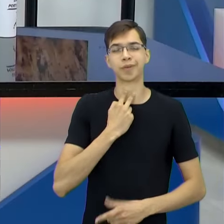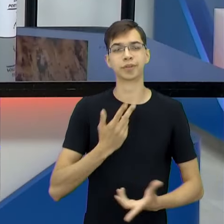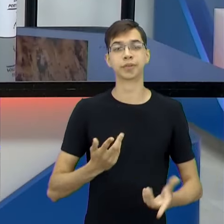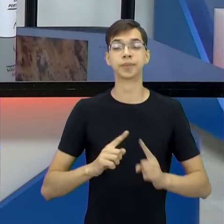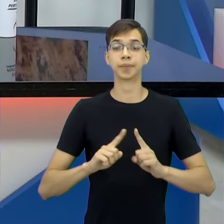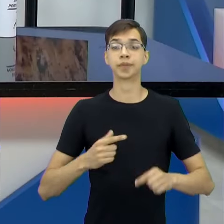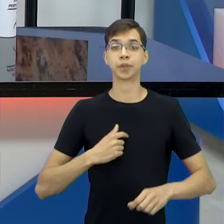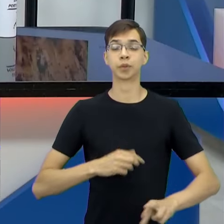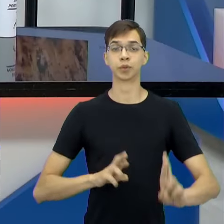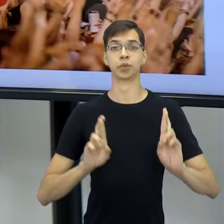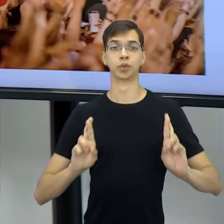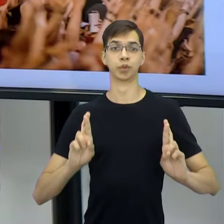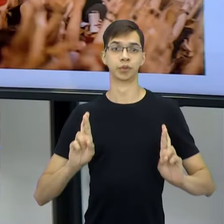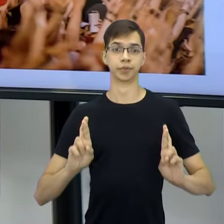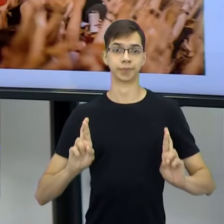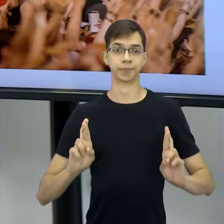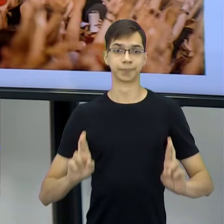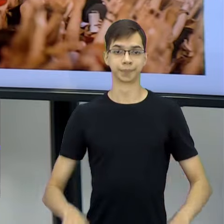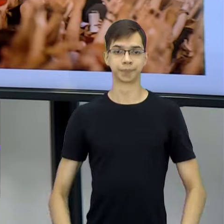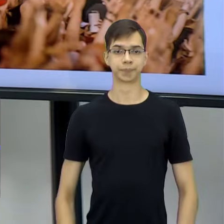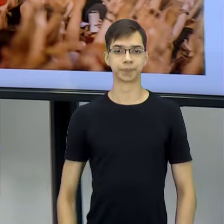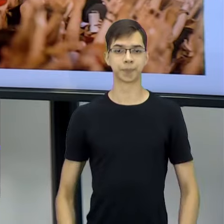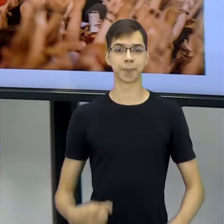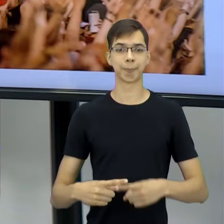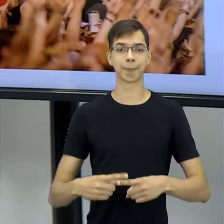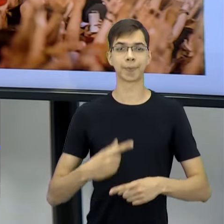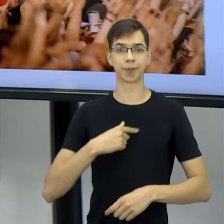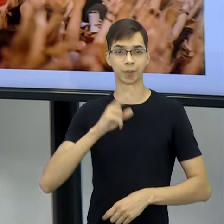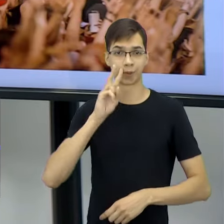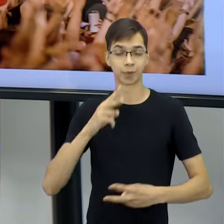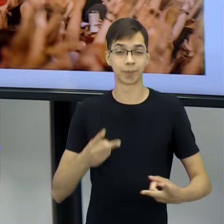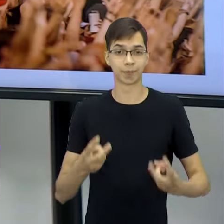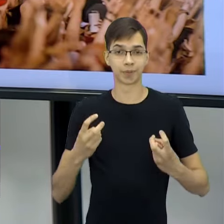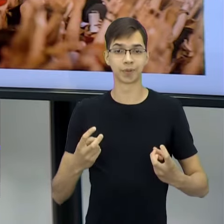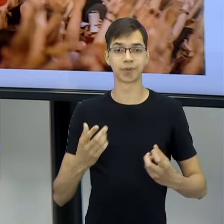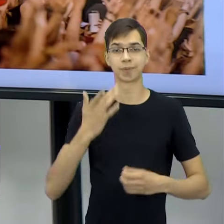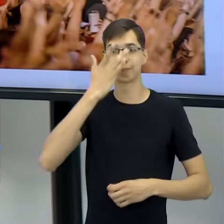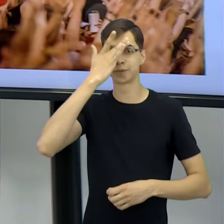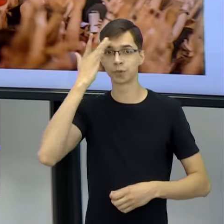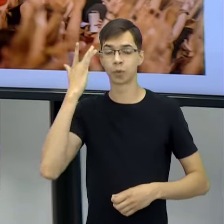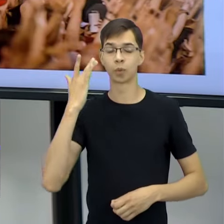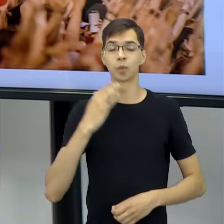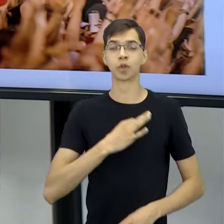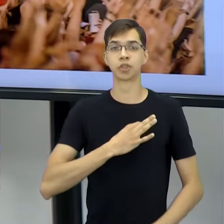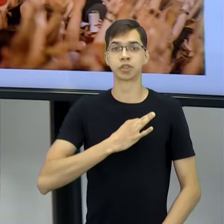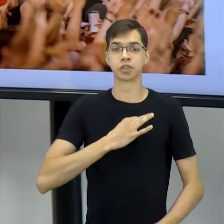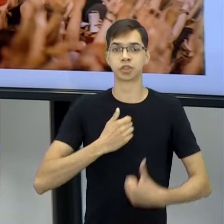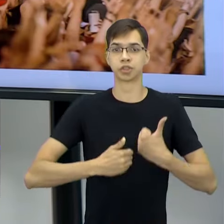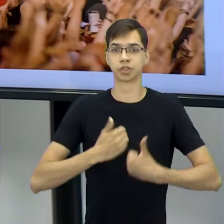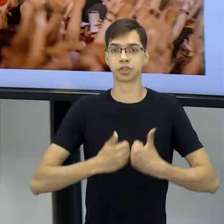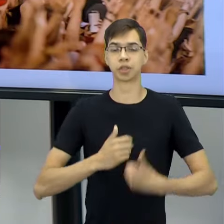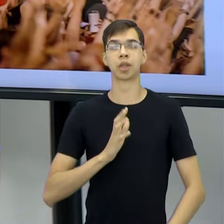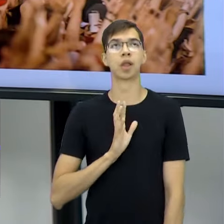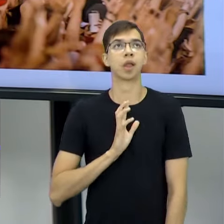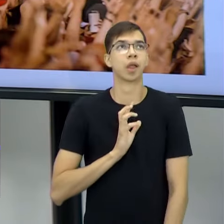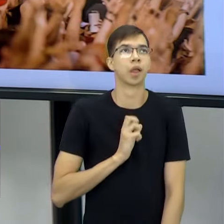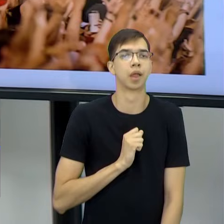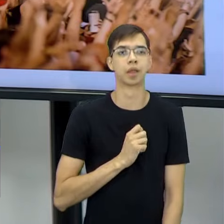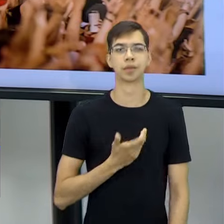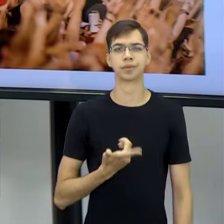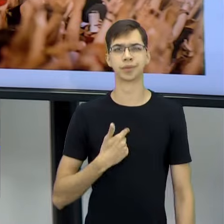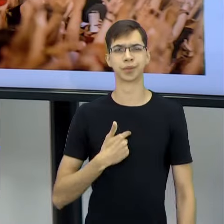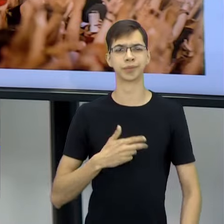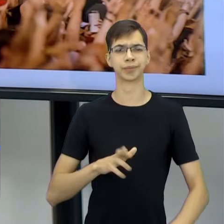assim, torcia. Torcia. Porque quando eu vejo a paixão que as pessoas têm por times, eu não torcia. Eu estava lá com meus amigos. O meu